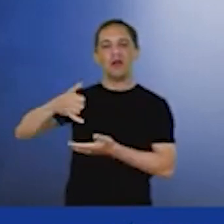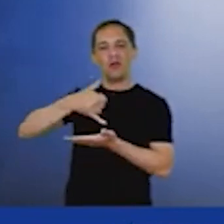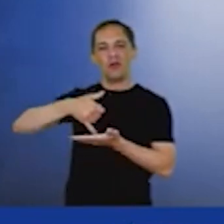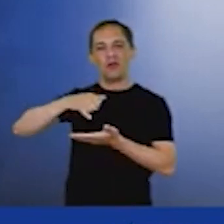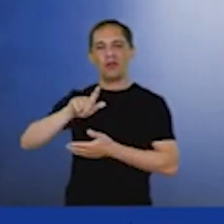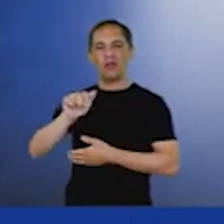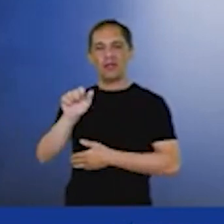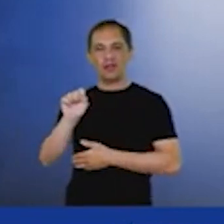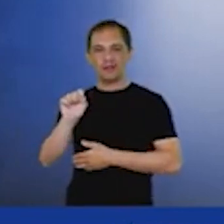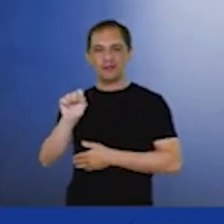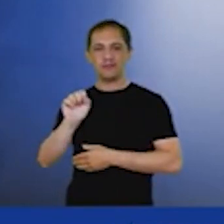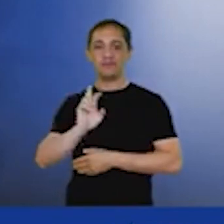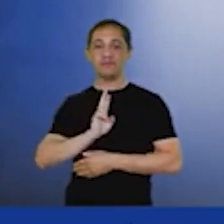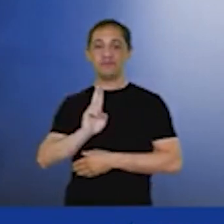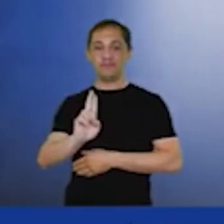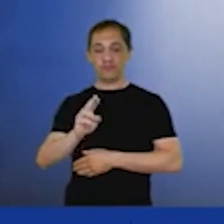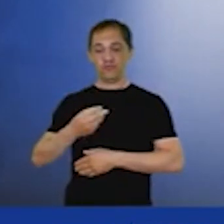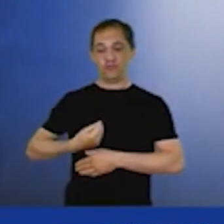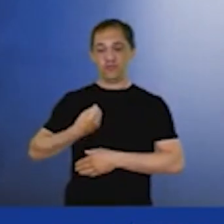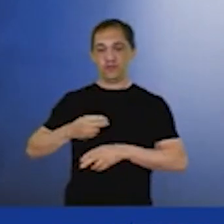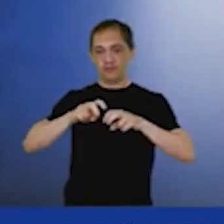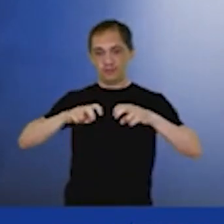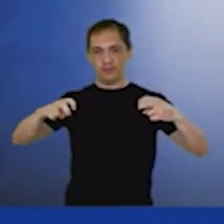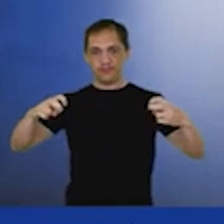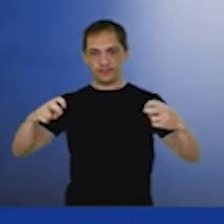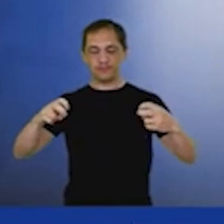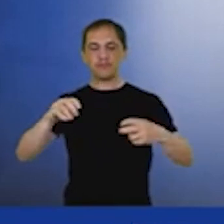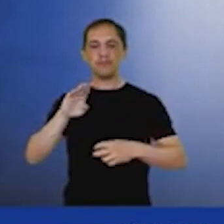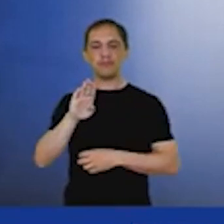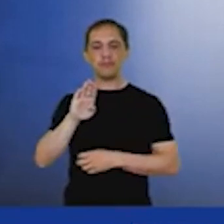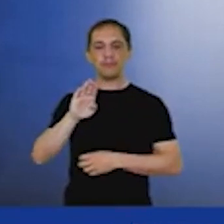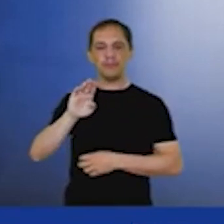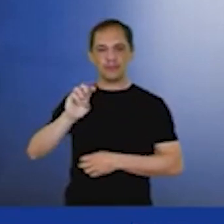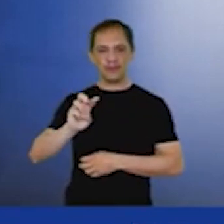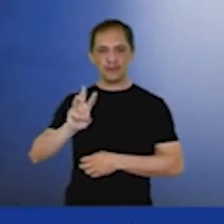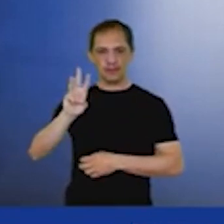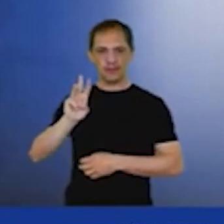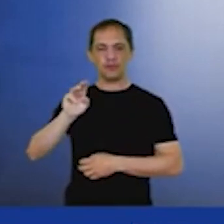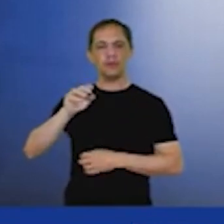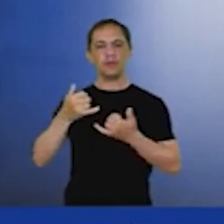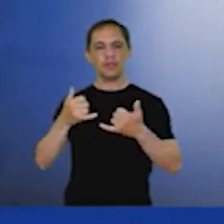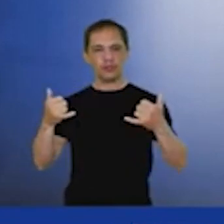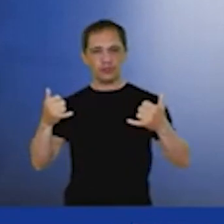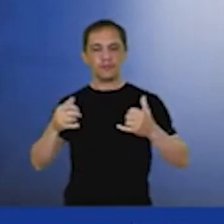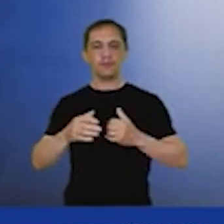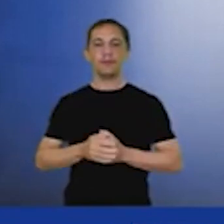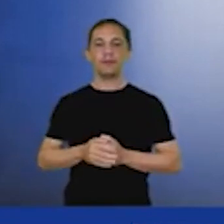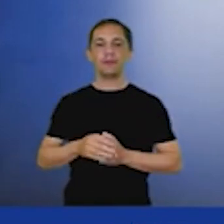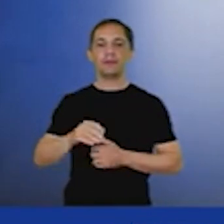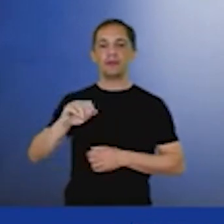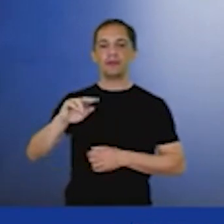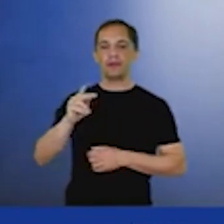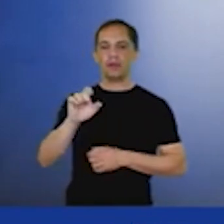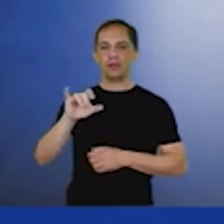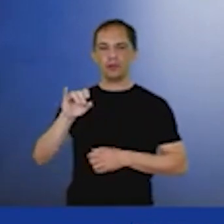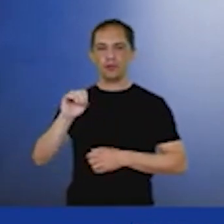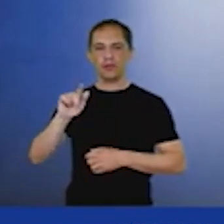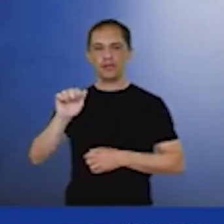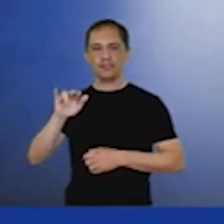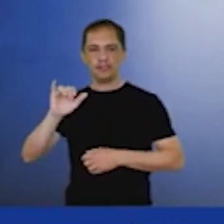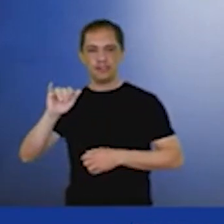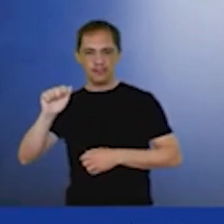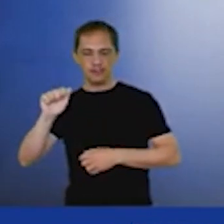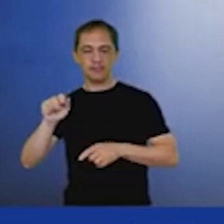representantes de relações governamentais da BW Energy, Alex Garcia, o assessor técnico de meio ambiente,